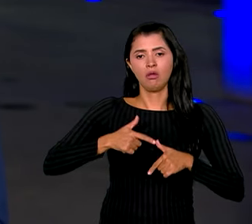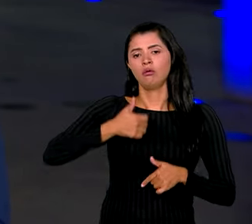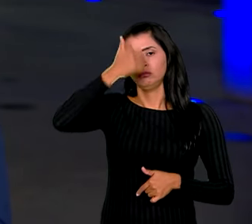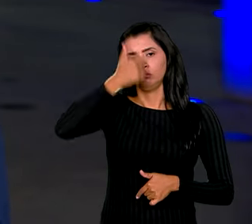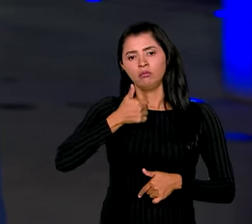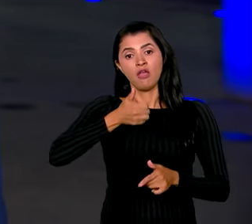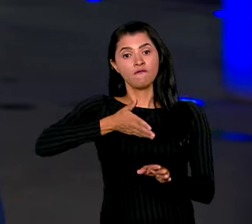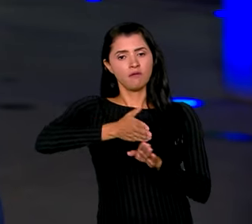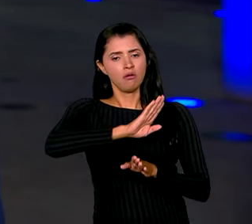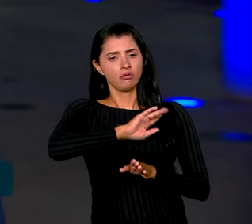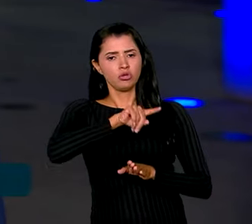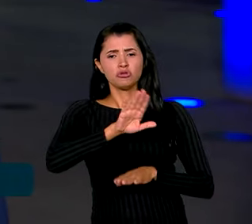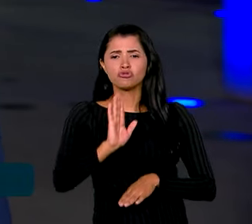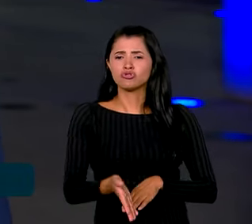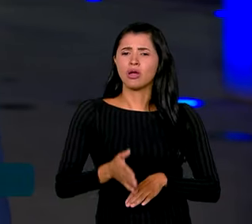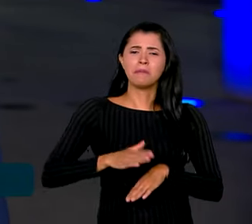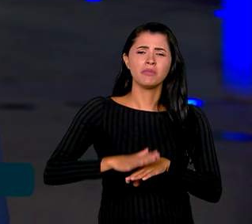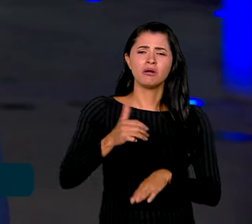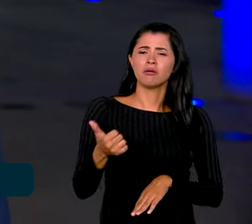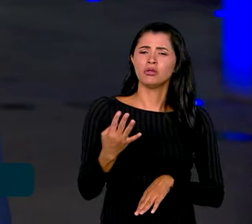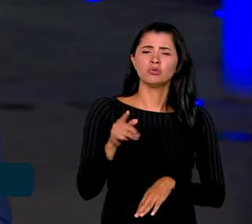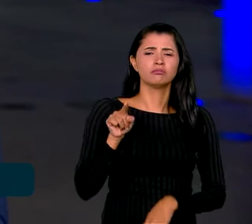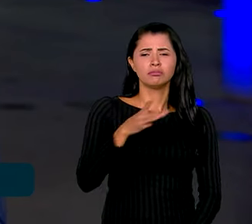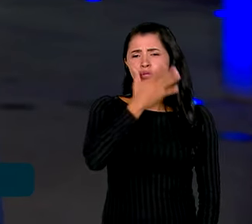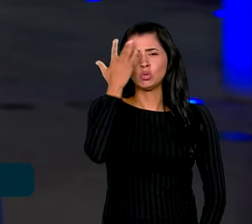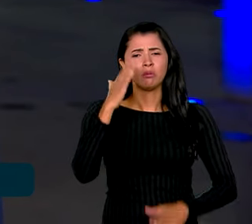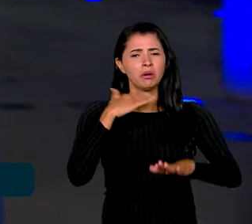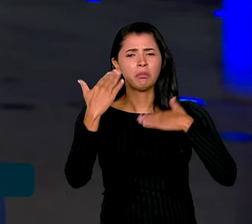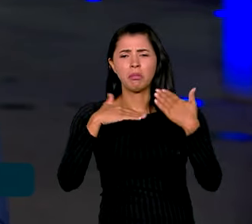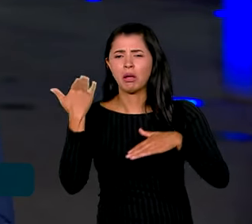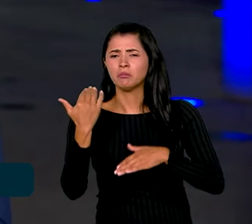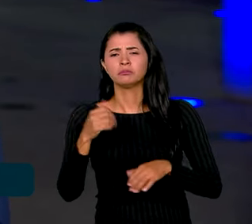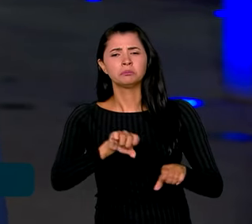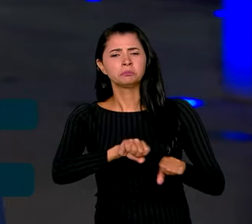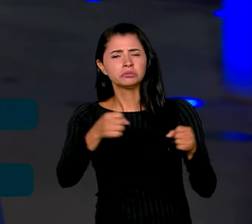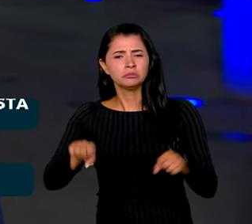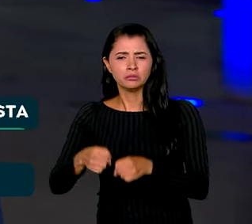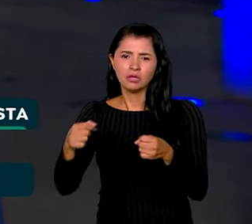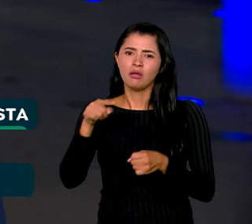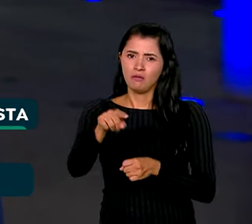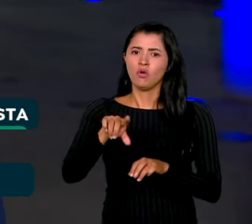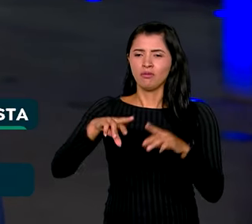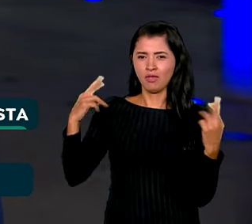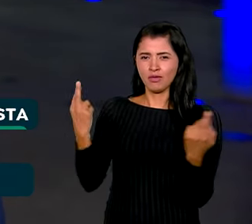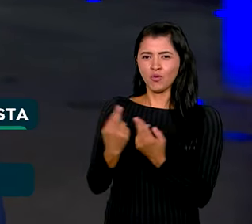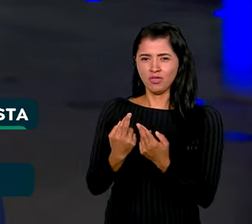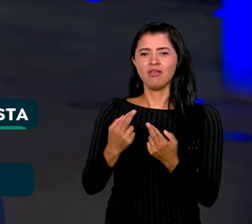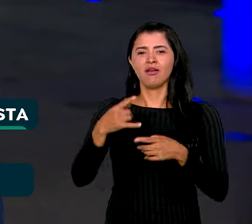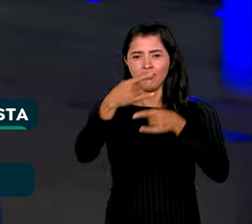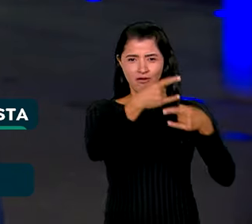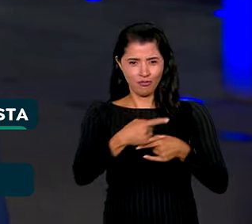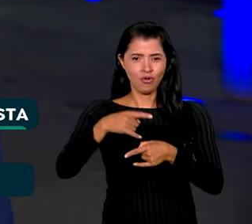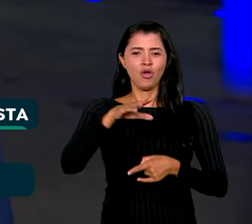já matou mais de 14 mil pessoas. O pedido foi durante a reunião da cúpula virtual extraordinária do BRICS, bloco que reúne